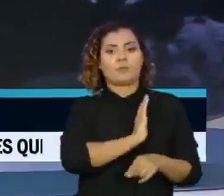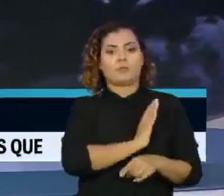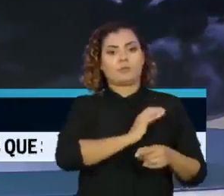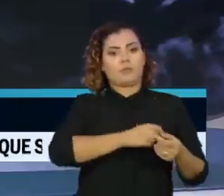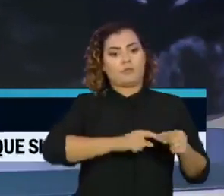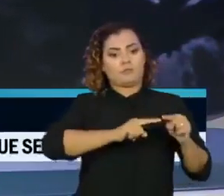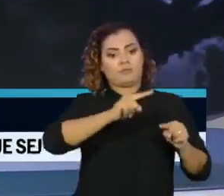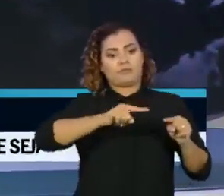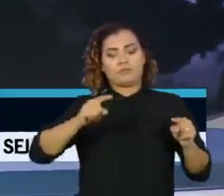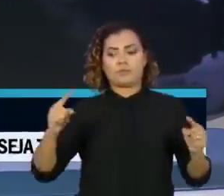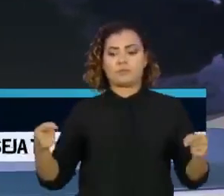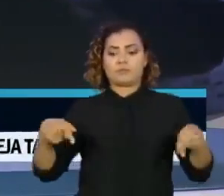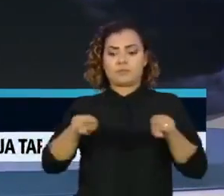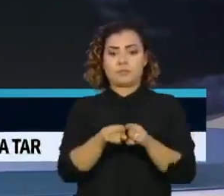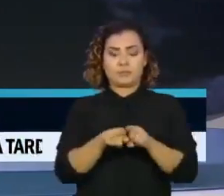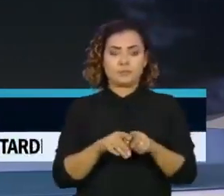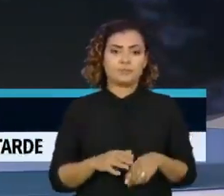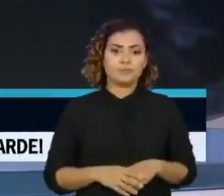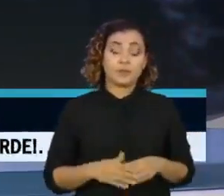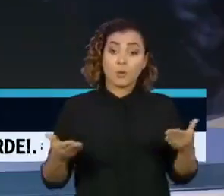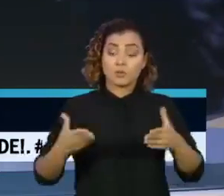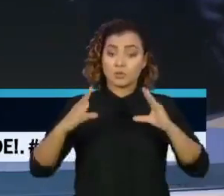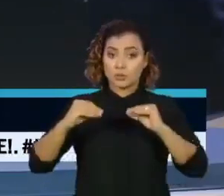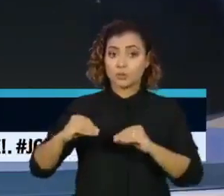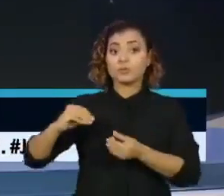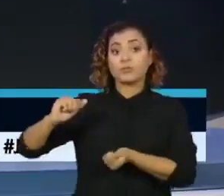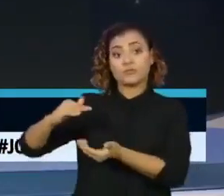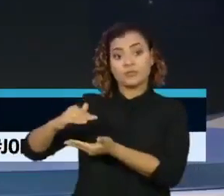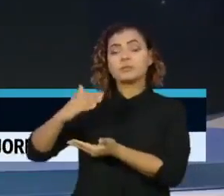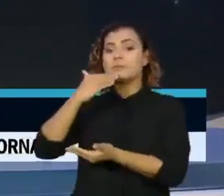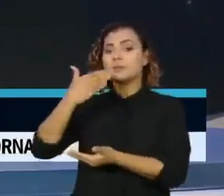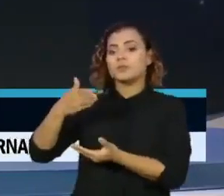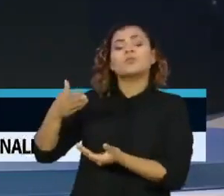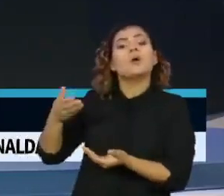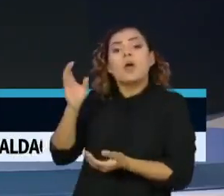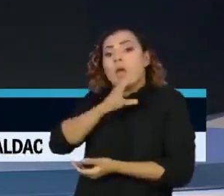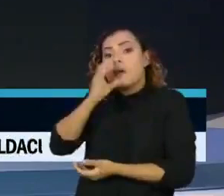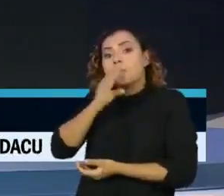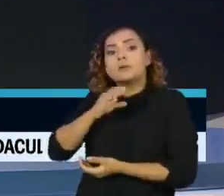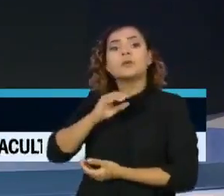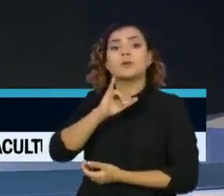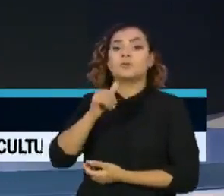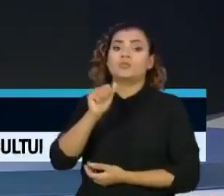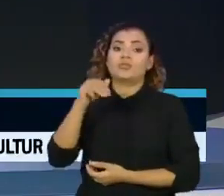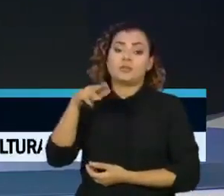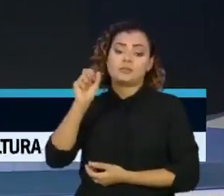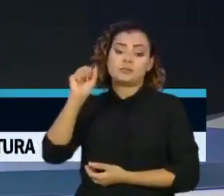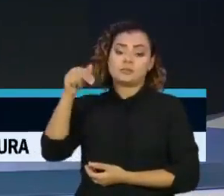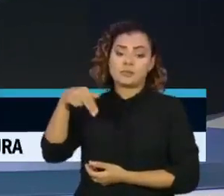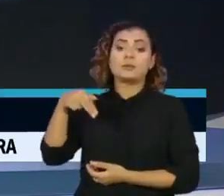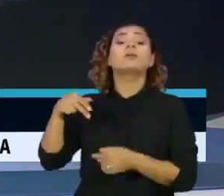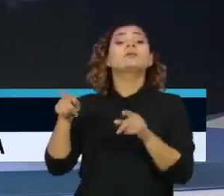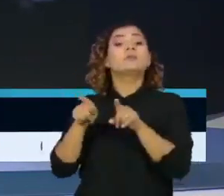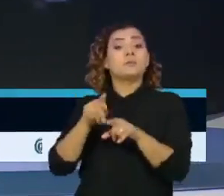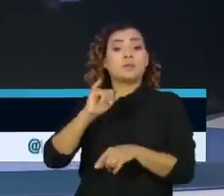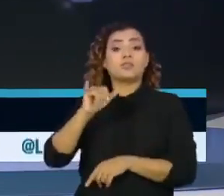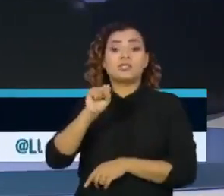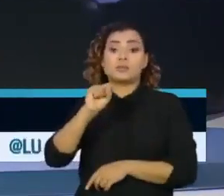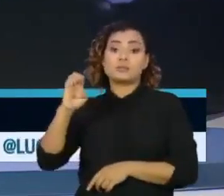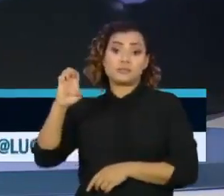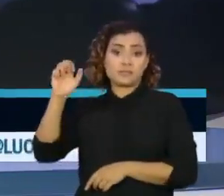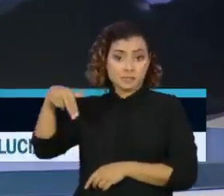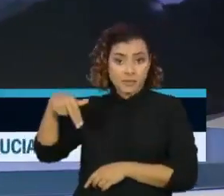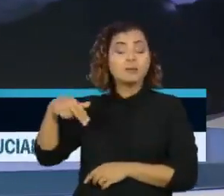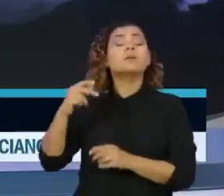E agora à noite, a Anvisa recebeu o pedido de uso emergencial da vacina da Janssen, braço farmacêutico da Johnson & Johnson. A agência